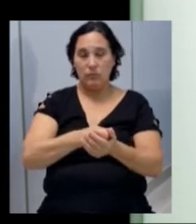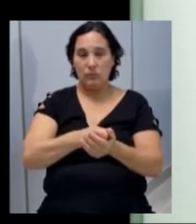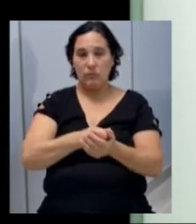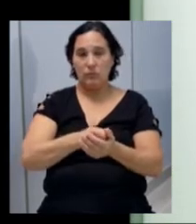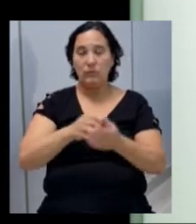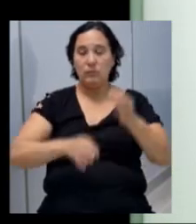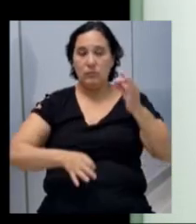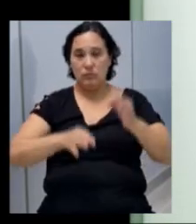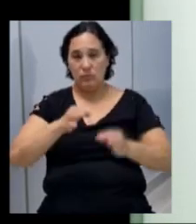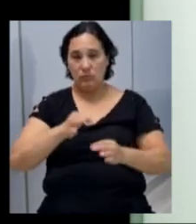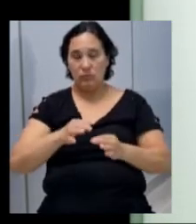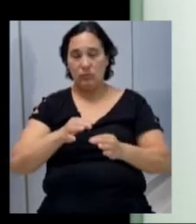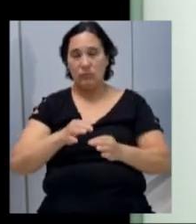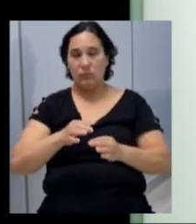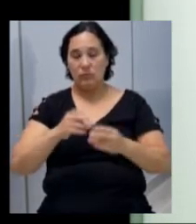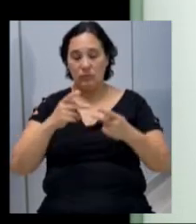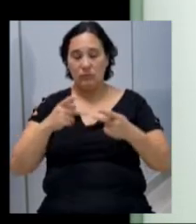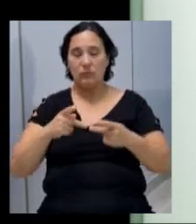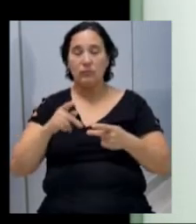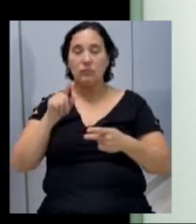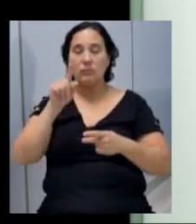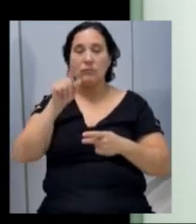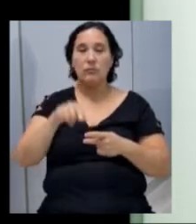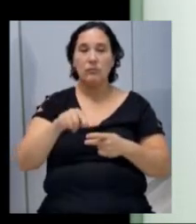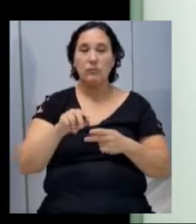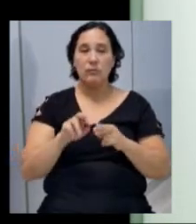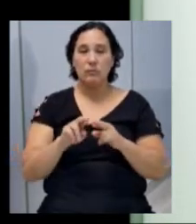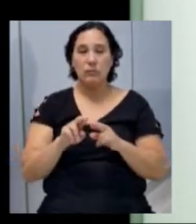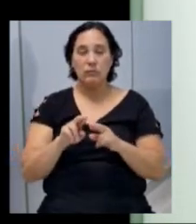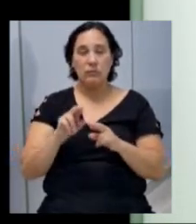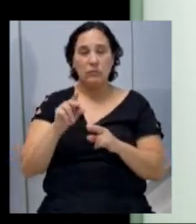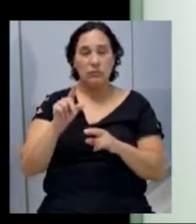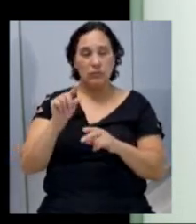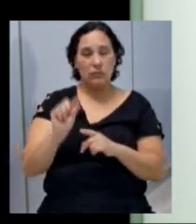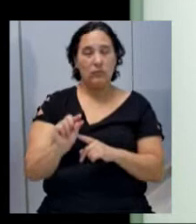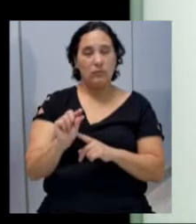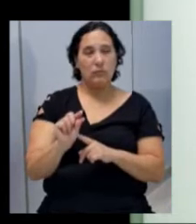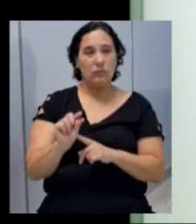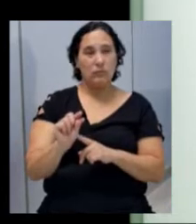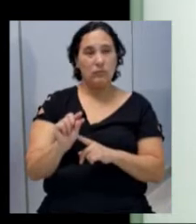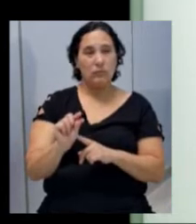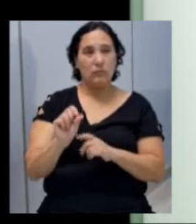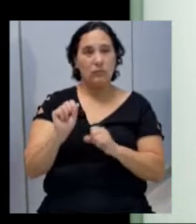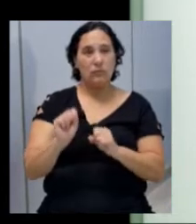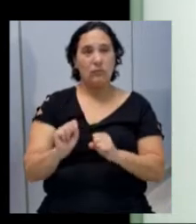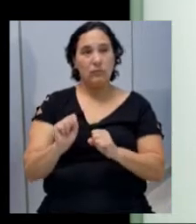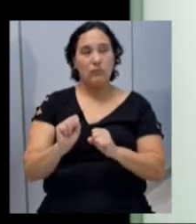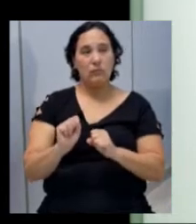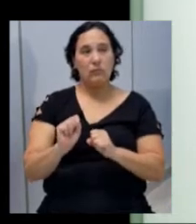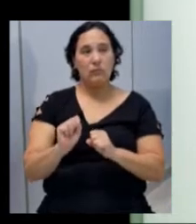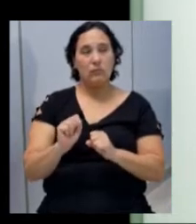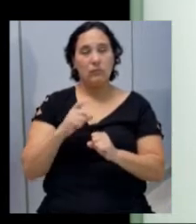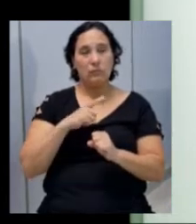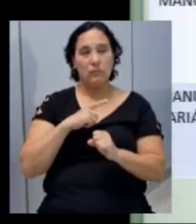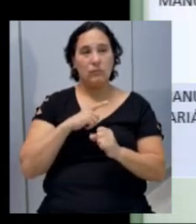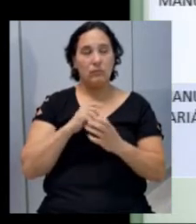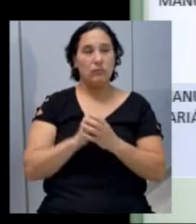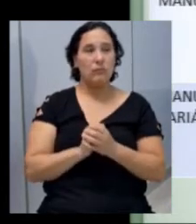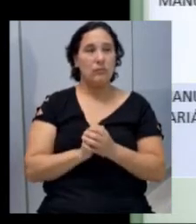jurídicas, então ele tem uma dotação um pouco pequena baseada na série histórica de arrecadação que nós temos.